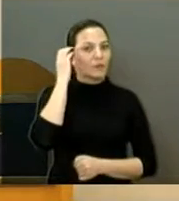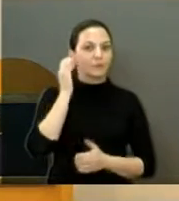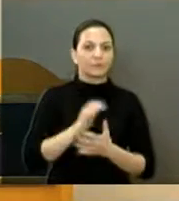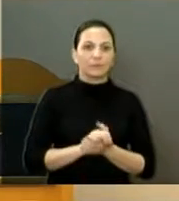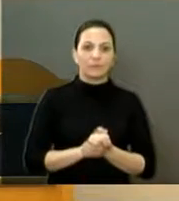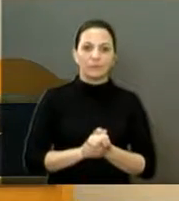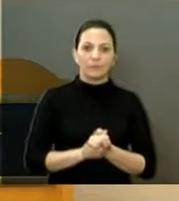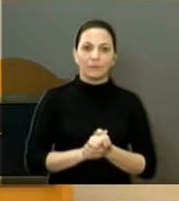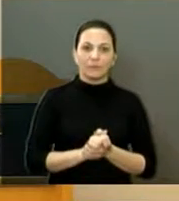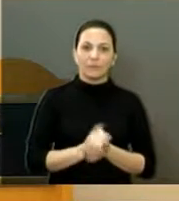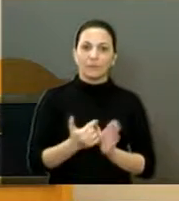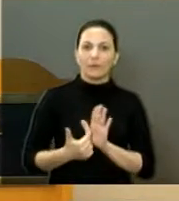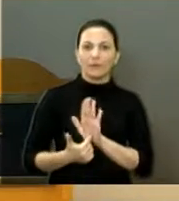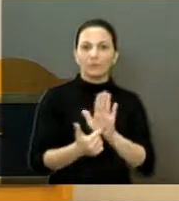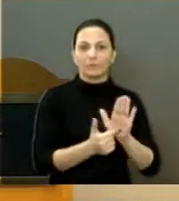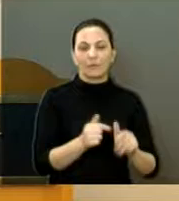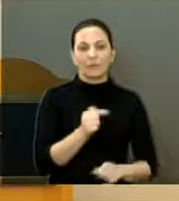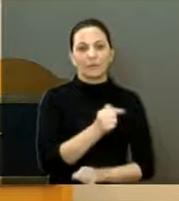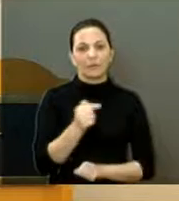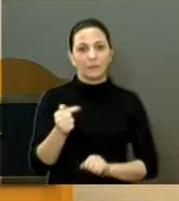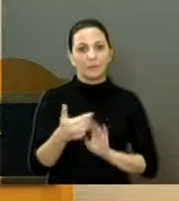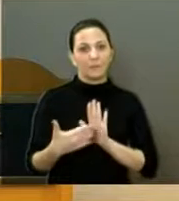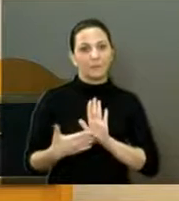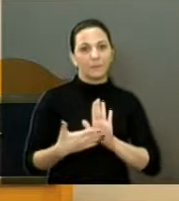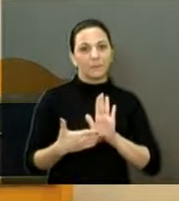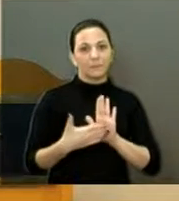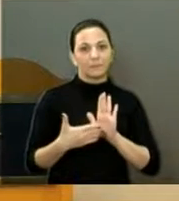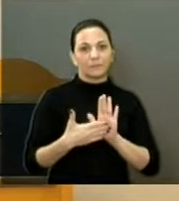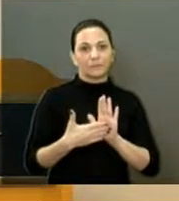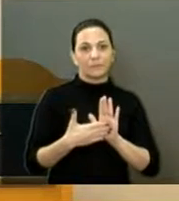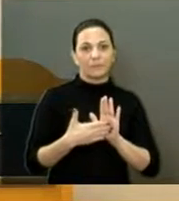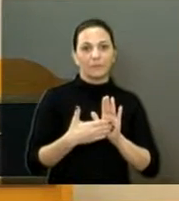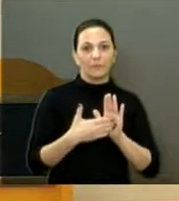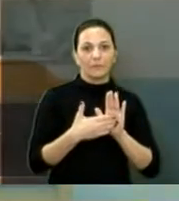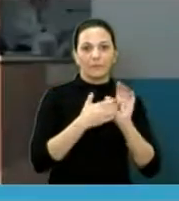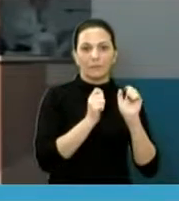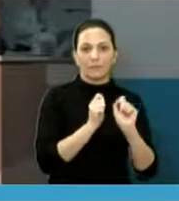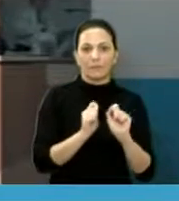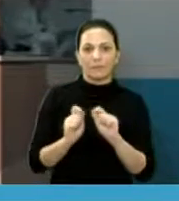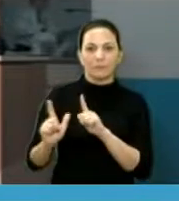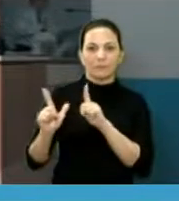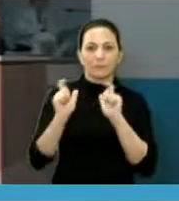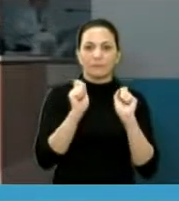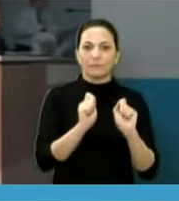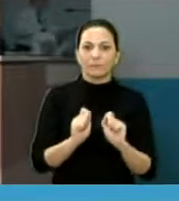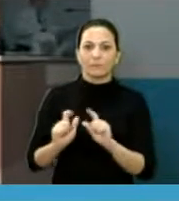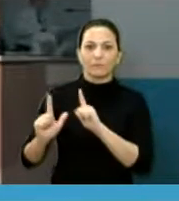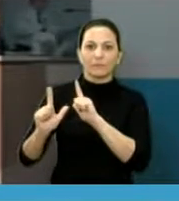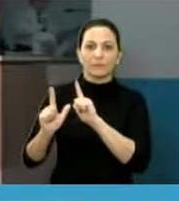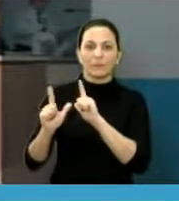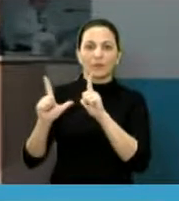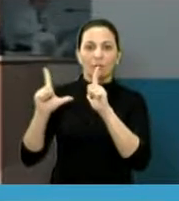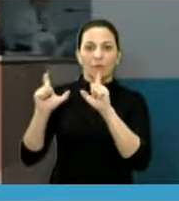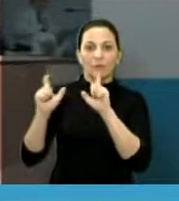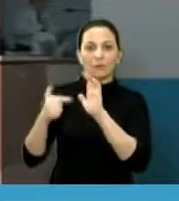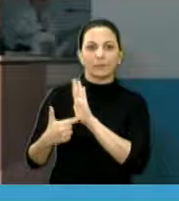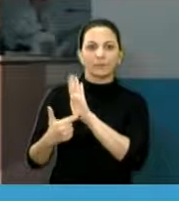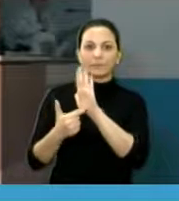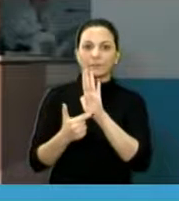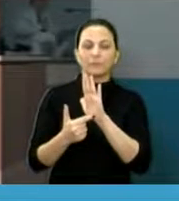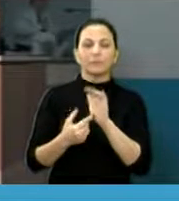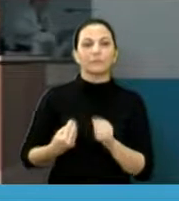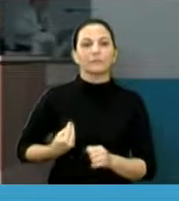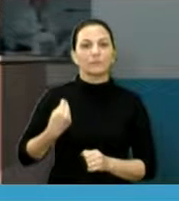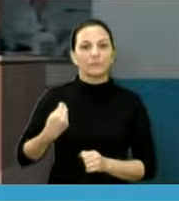Vou fazer uma demonstração da que foi a nossa semana. Pode começar aí o vídeo, as fotos. Nós